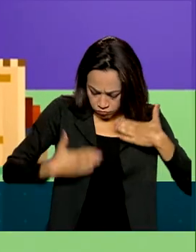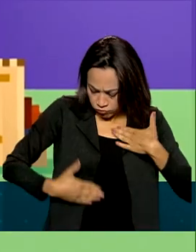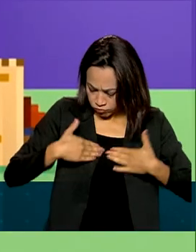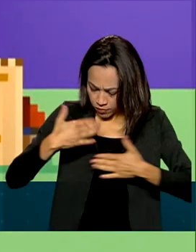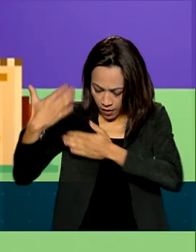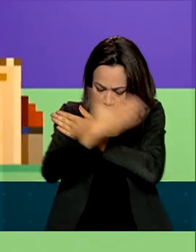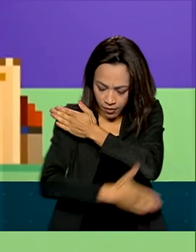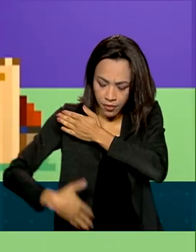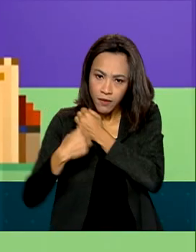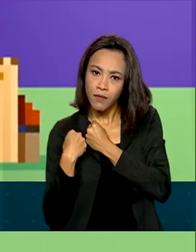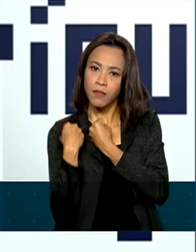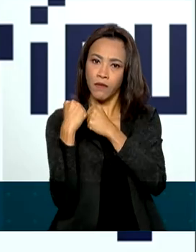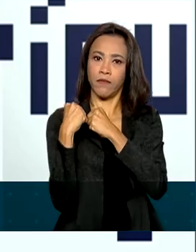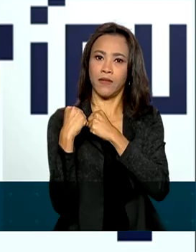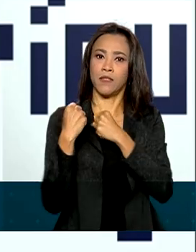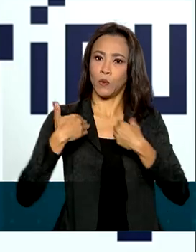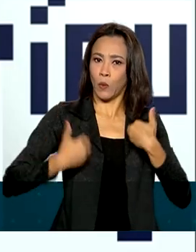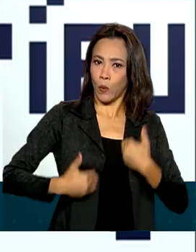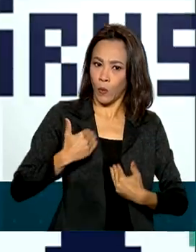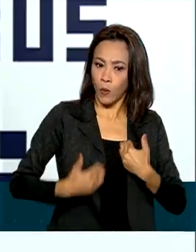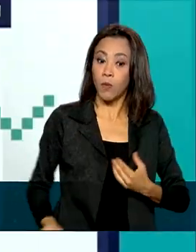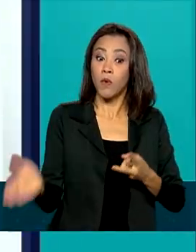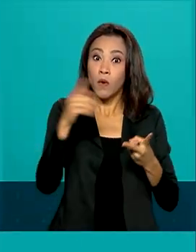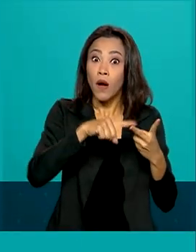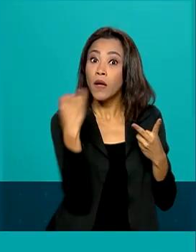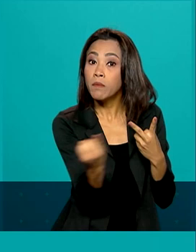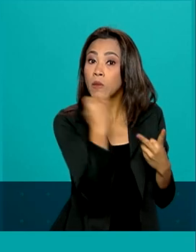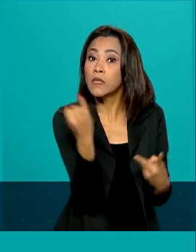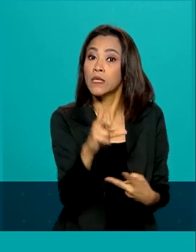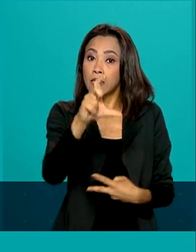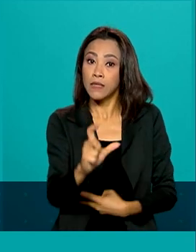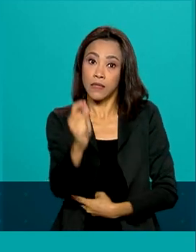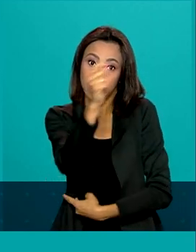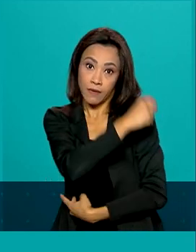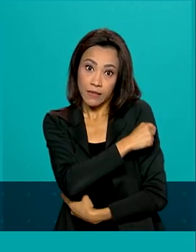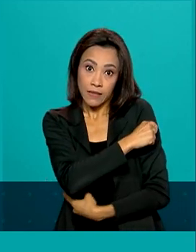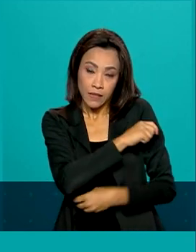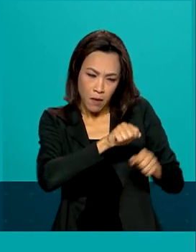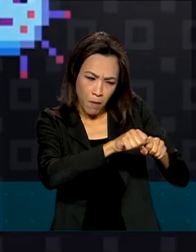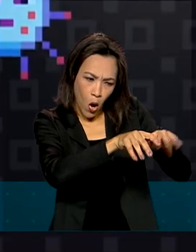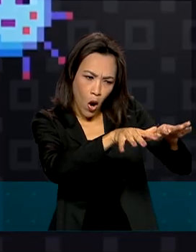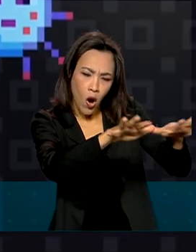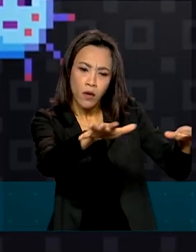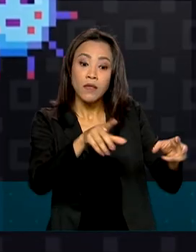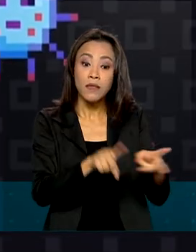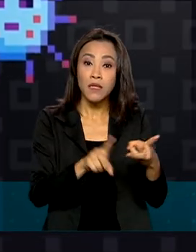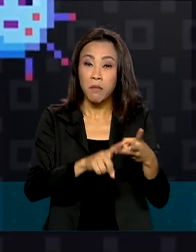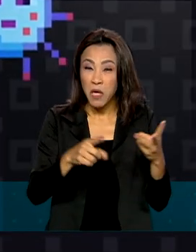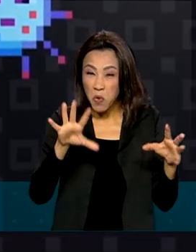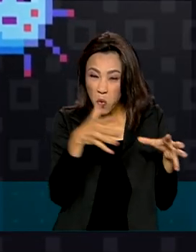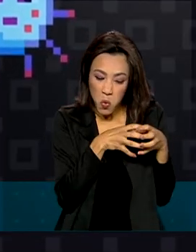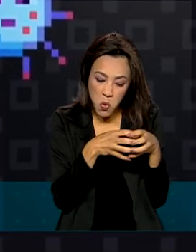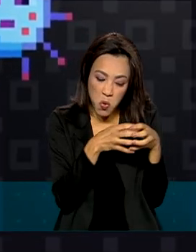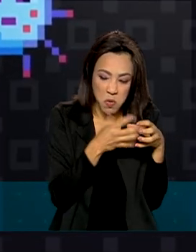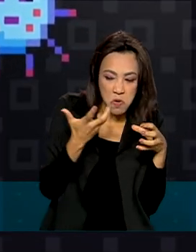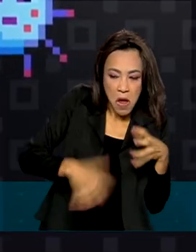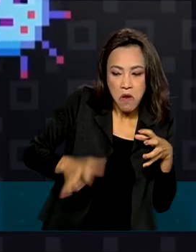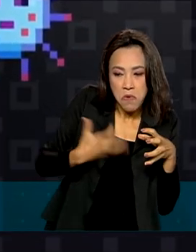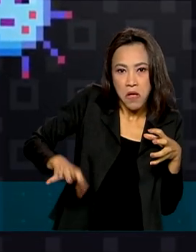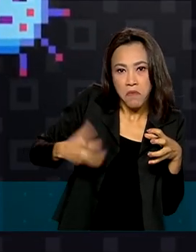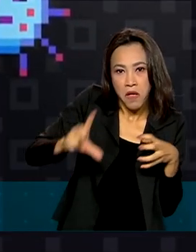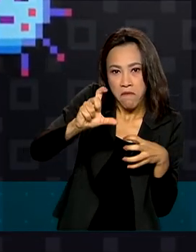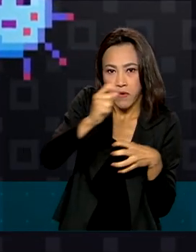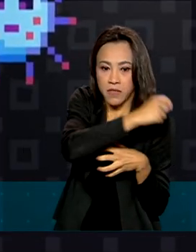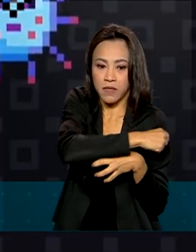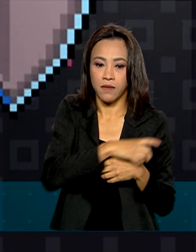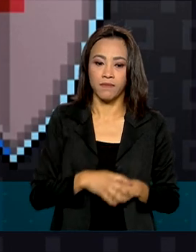destaca a importância da cobertura vacinal e desmente o movimento antivacina. Lembrando que cada